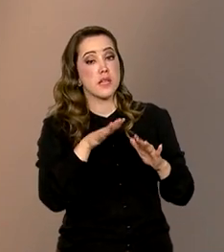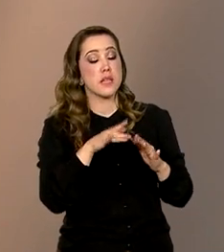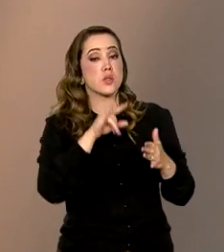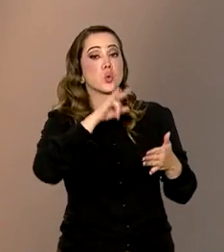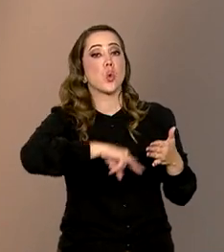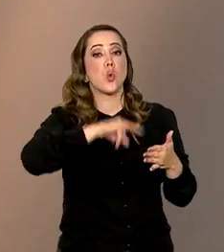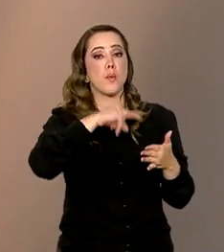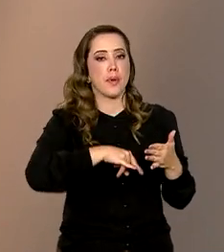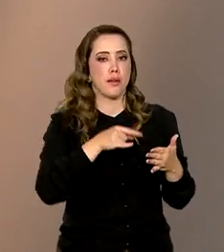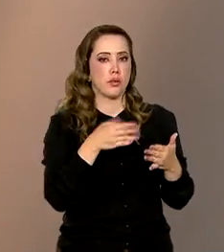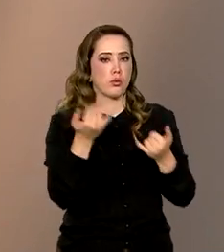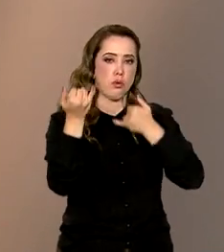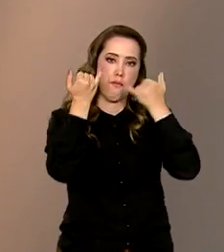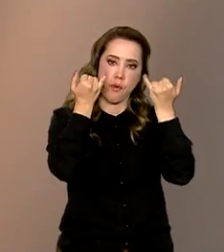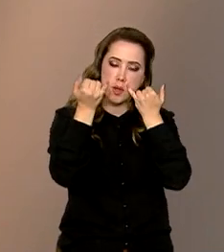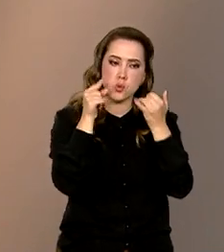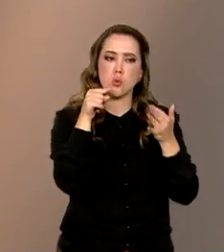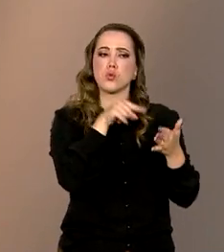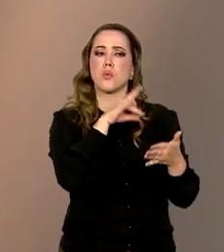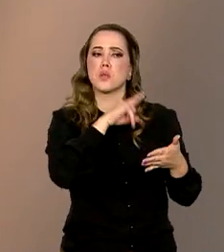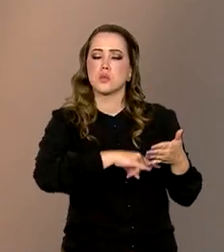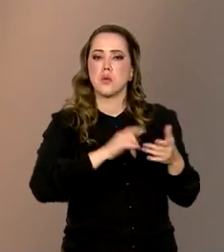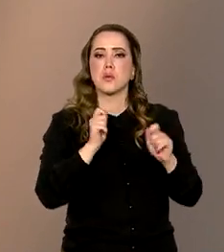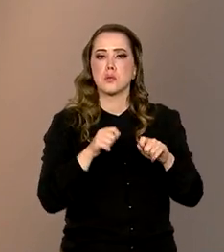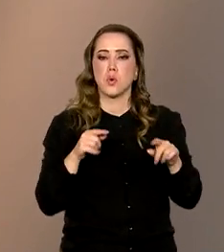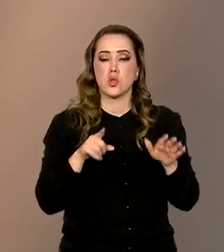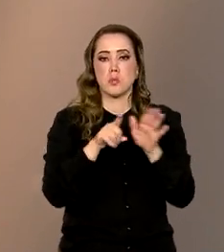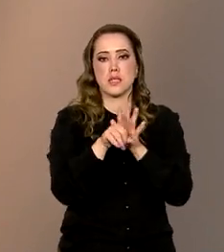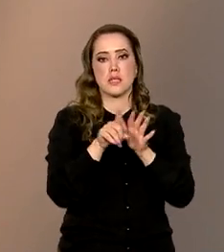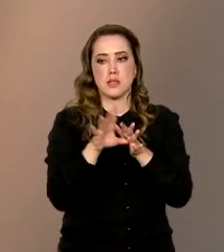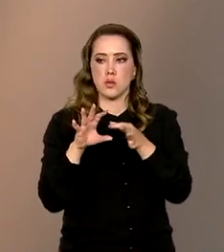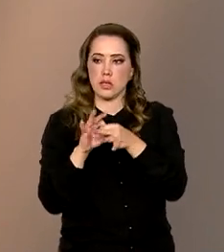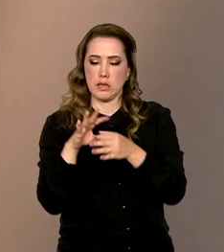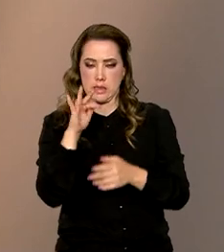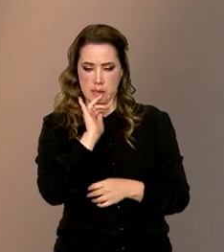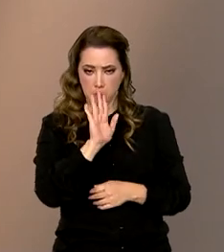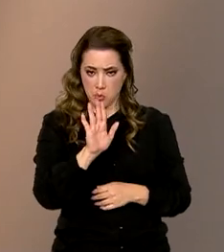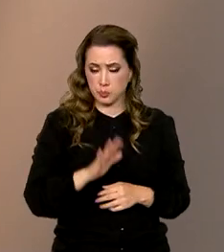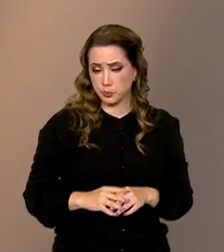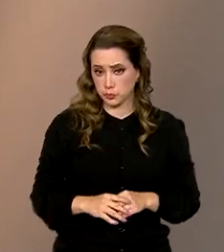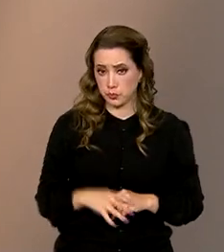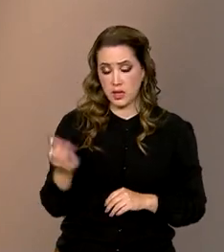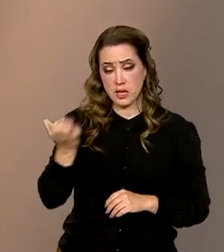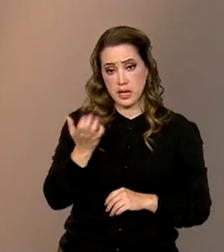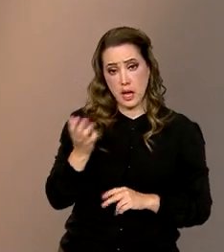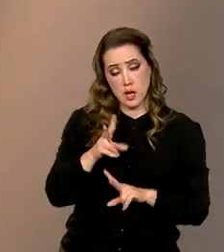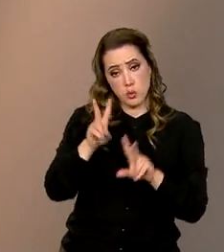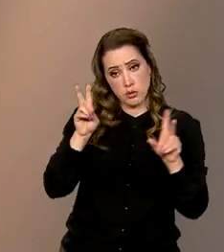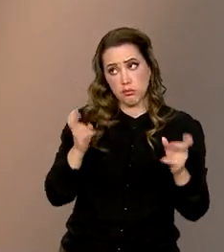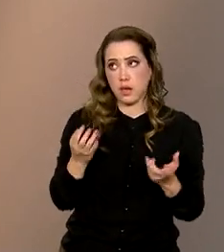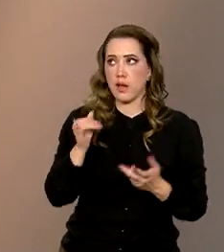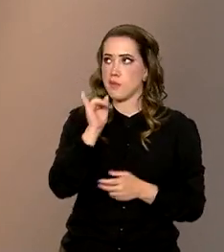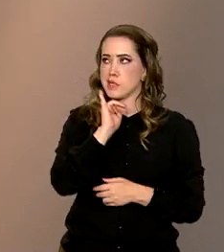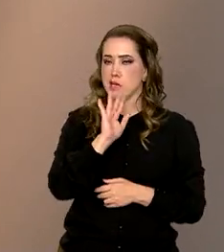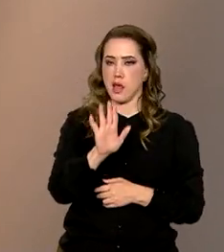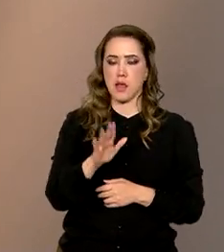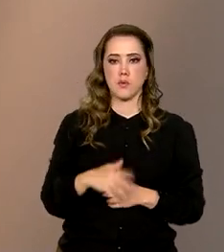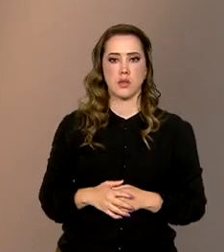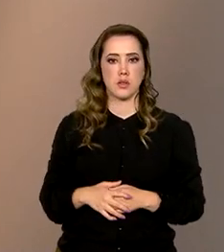esses acervos, mas a gente pode fazer uma pesquisa integrada. Então, se eu quero, por exemplo, ter uma informação sobre